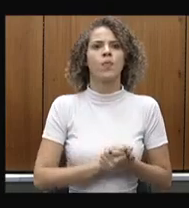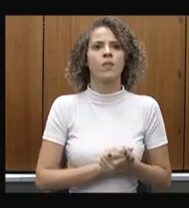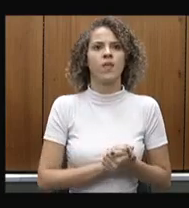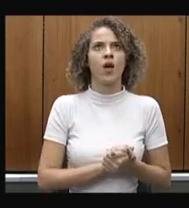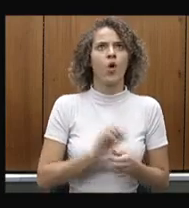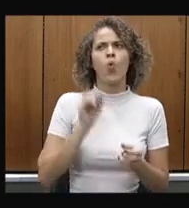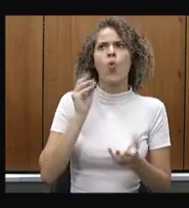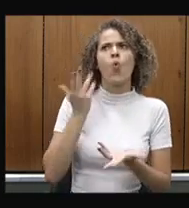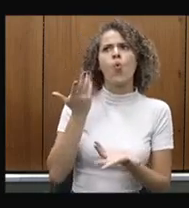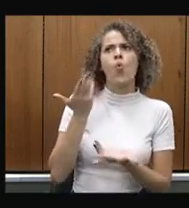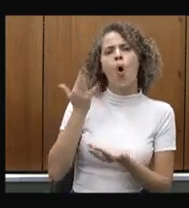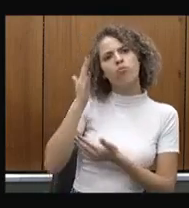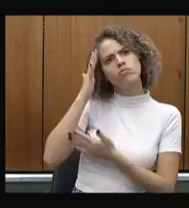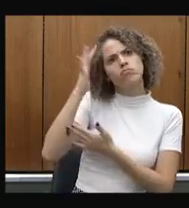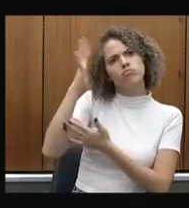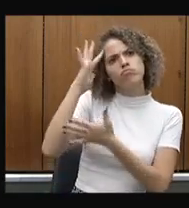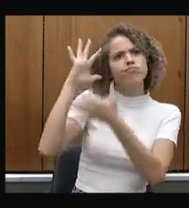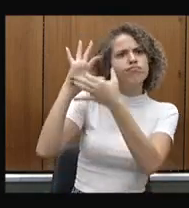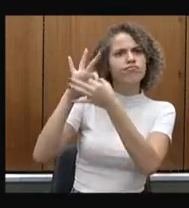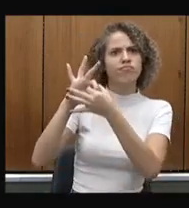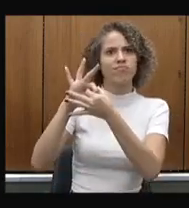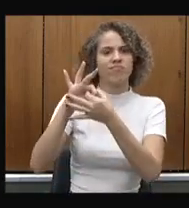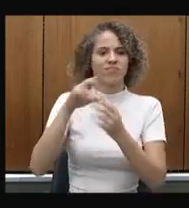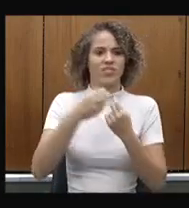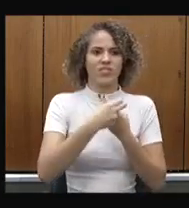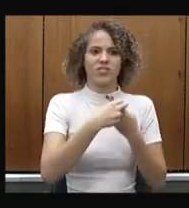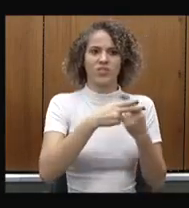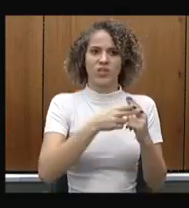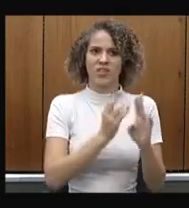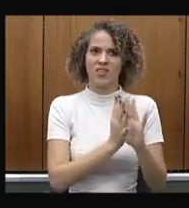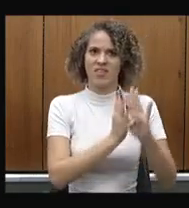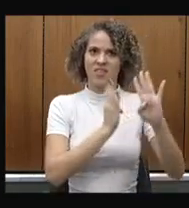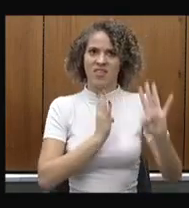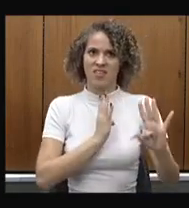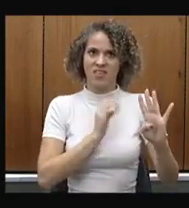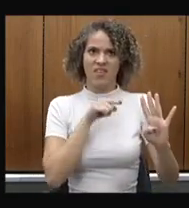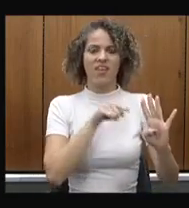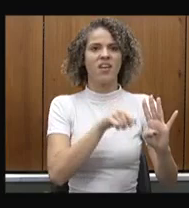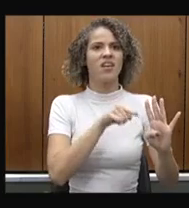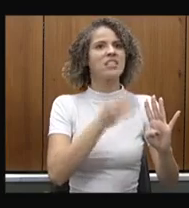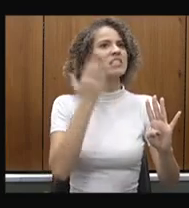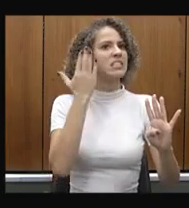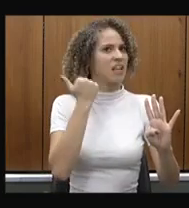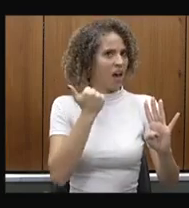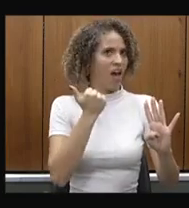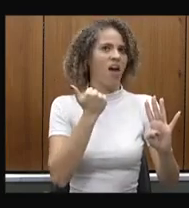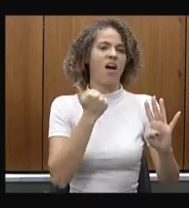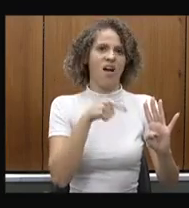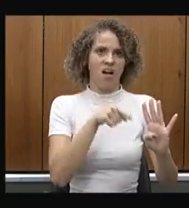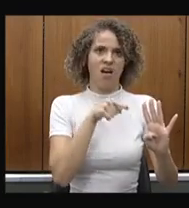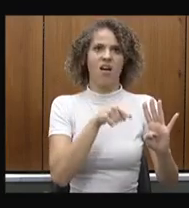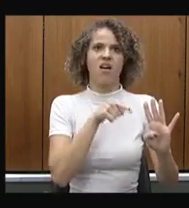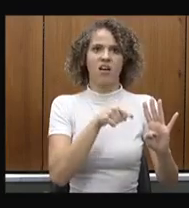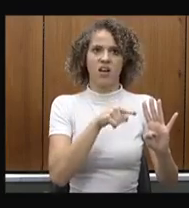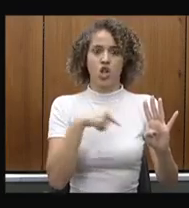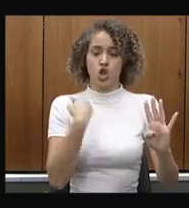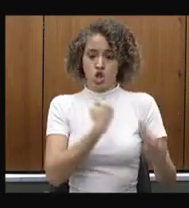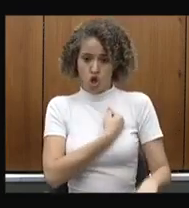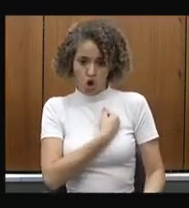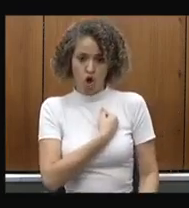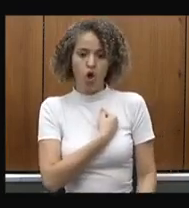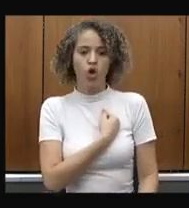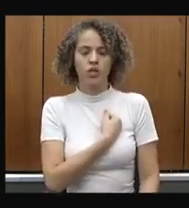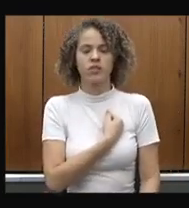teoricamente existir a fila do SUS a fila única ela a gente sabe que não é assim né então a gente sabe